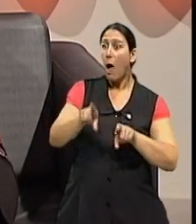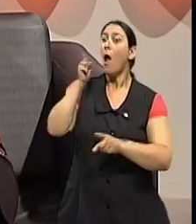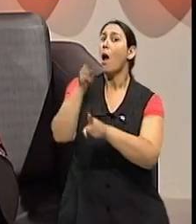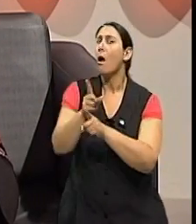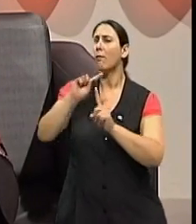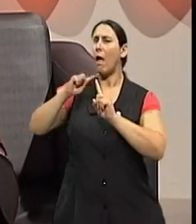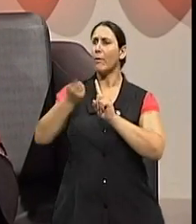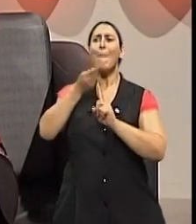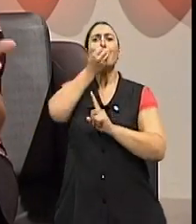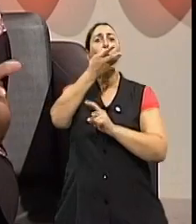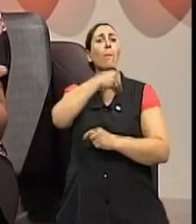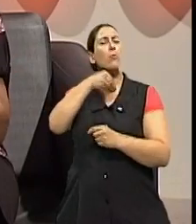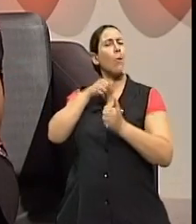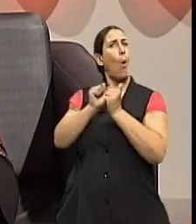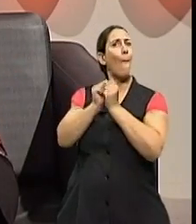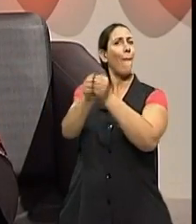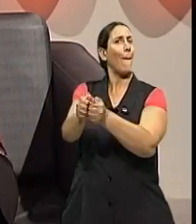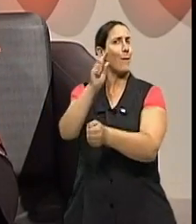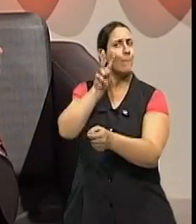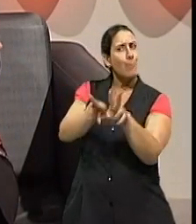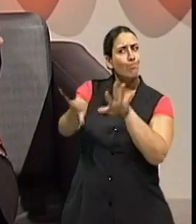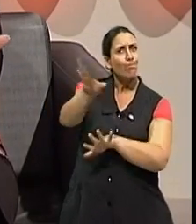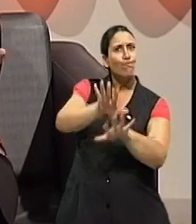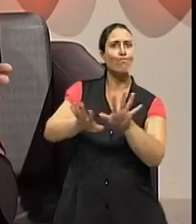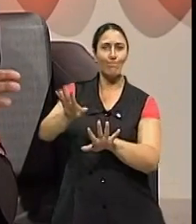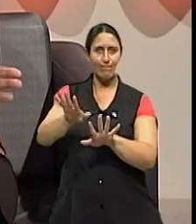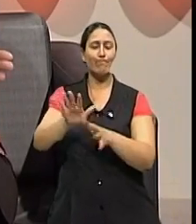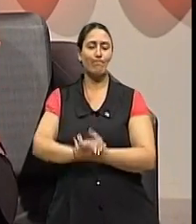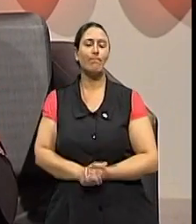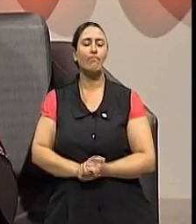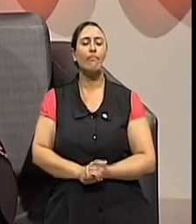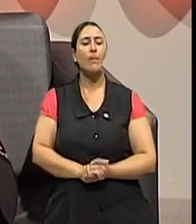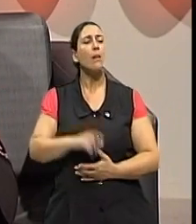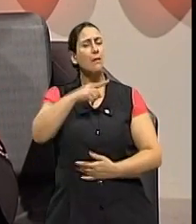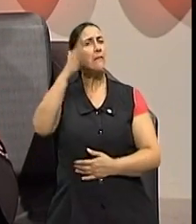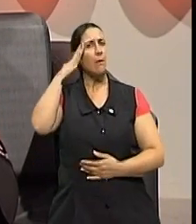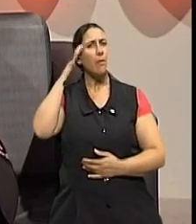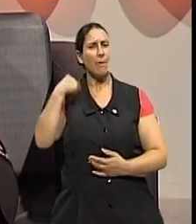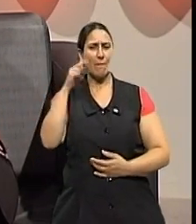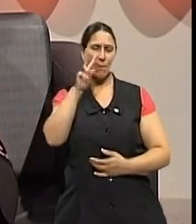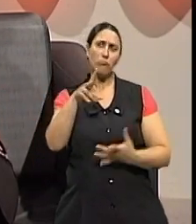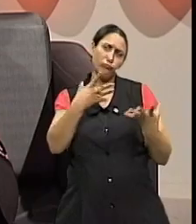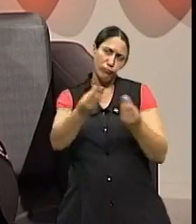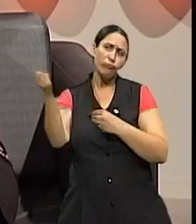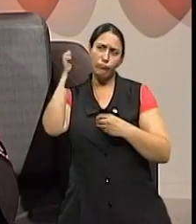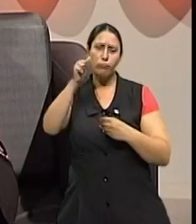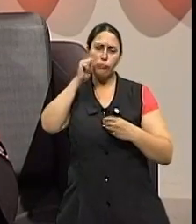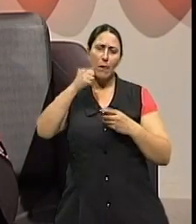conhecimento, a gente sabe gerenciar melhor. Isso é certo, né? Agora, chegando lá na terceira idade,